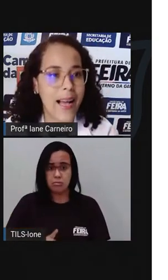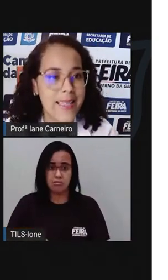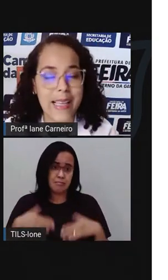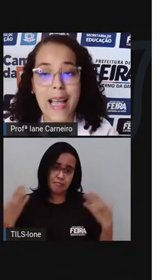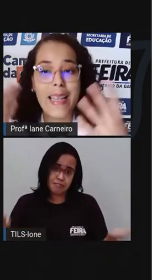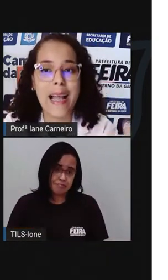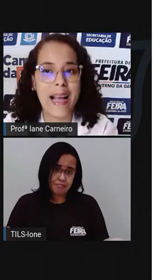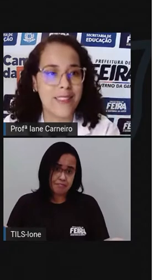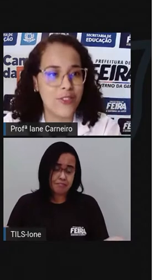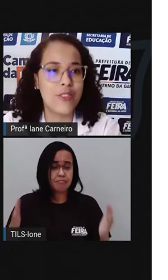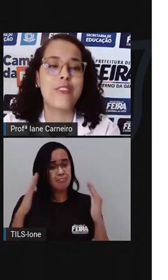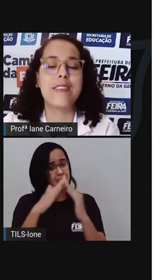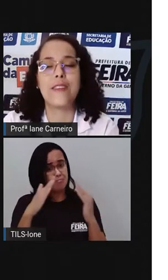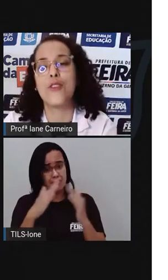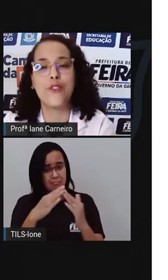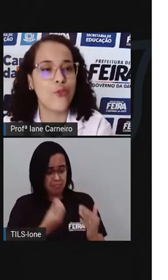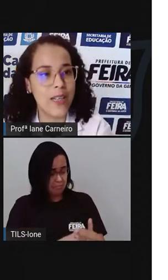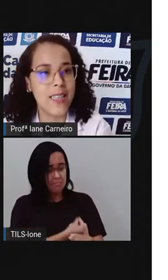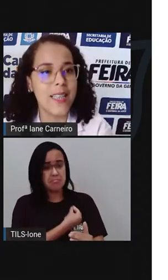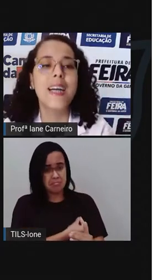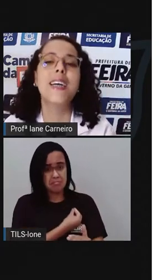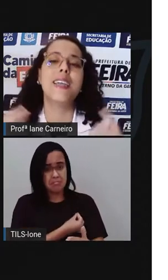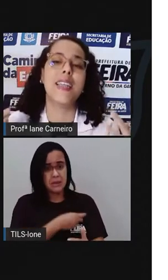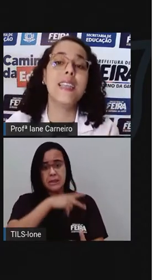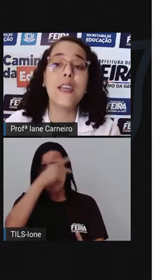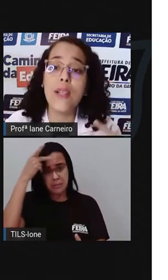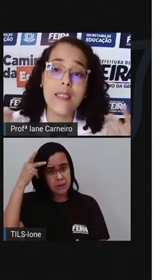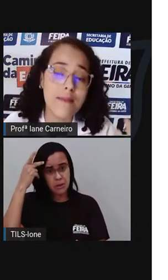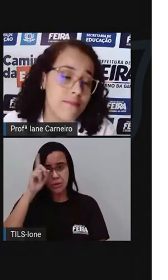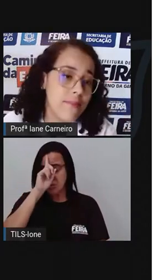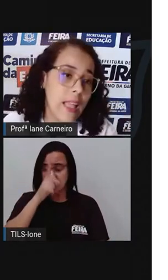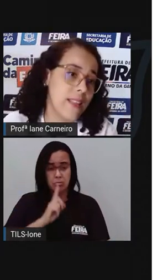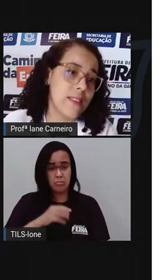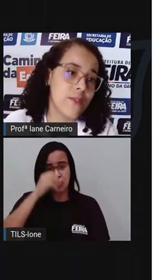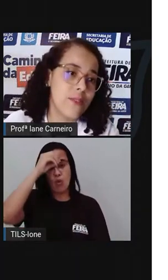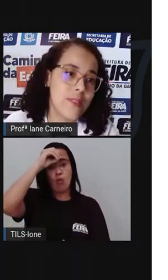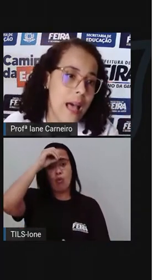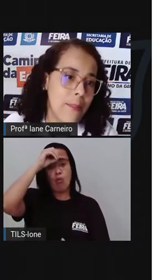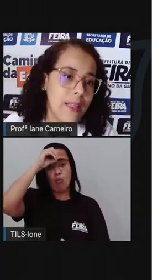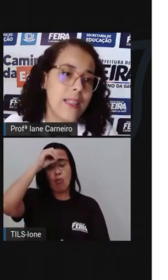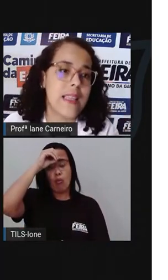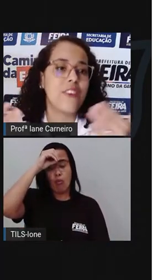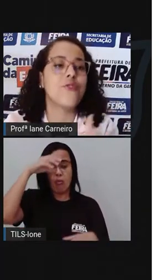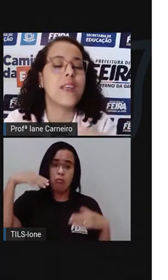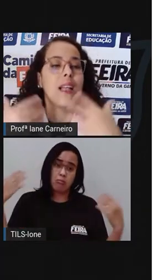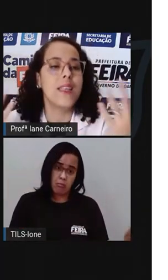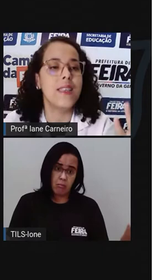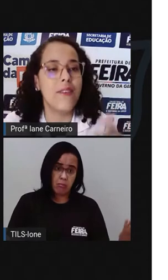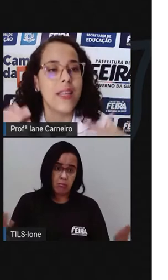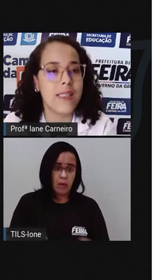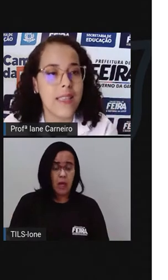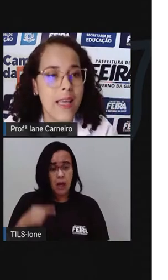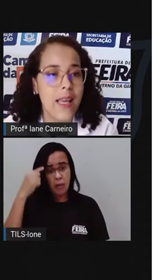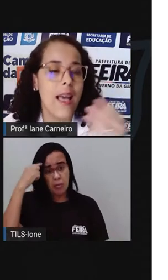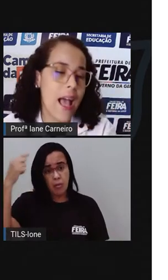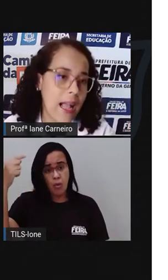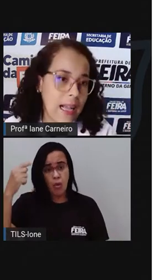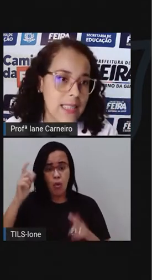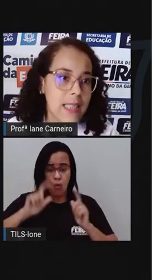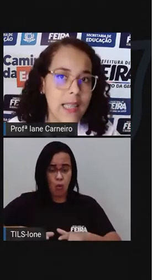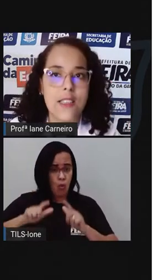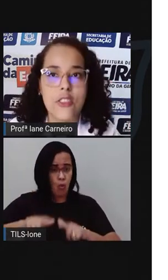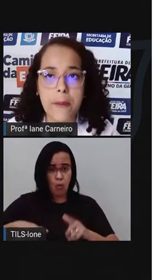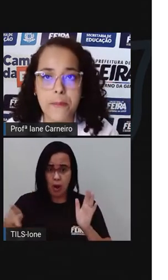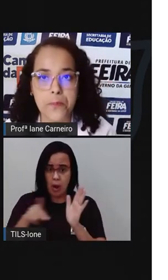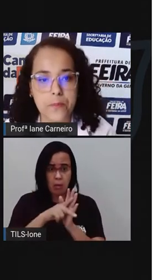que ali não é a casa... Que ali é a casa de Dona Joana, né? Então, eles não sabem. Eles acham que ali deveria ser a